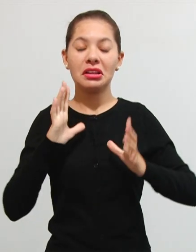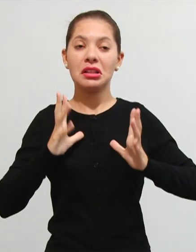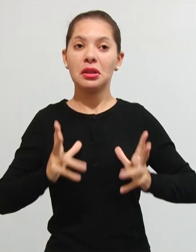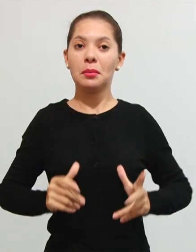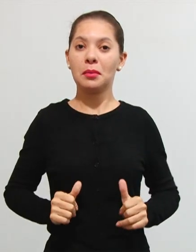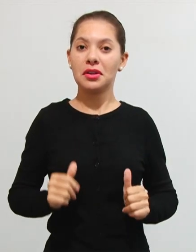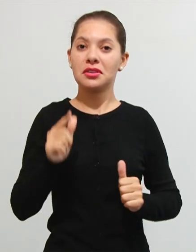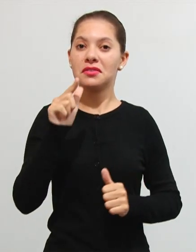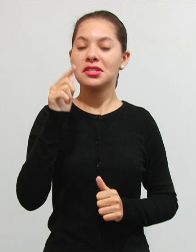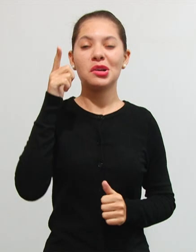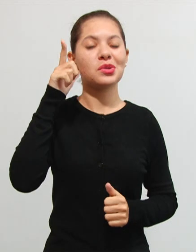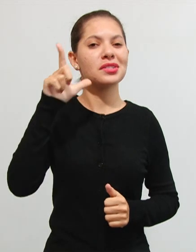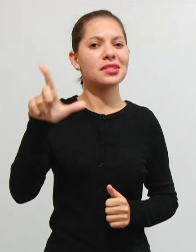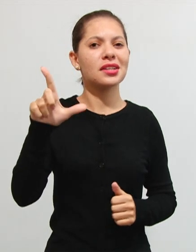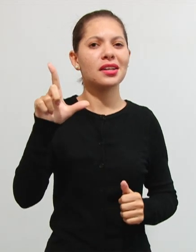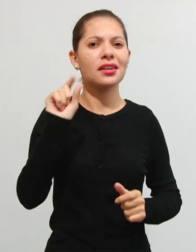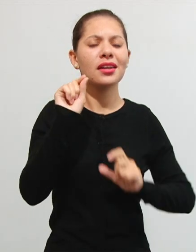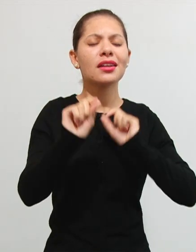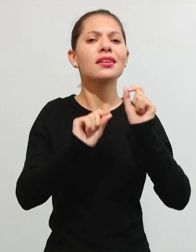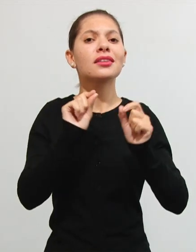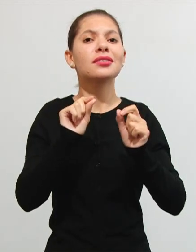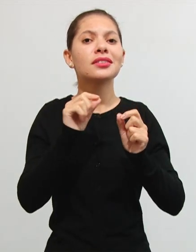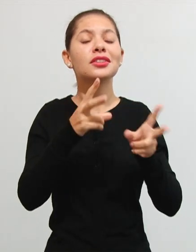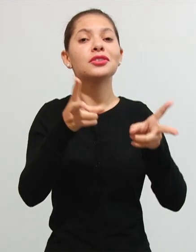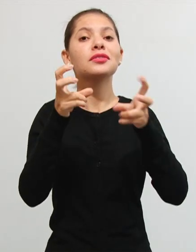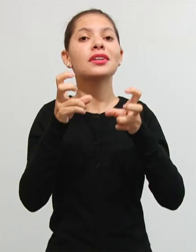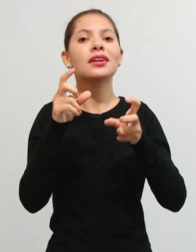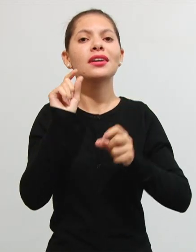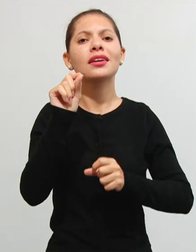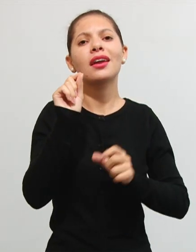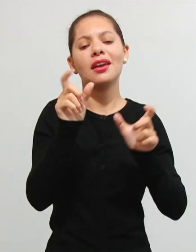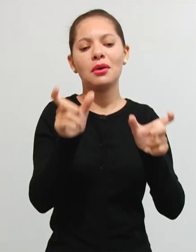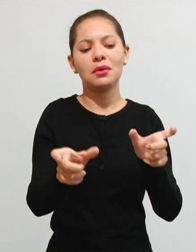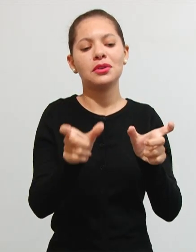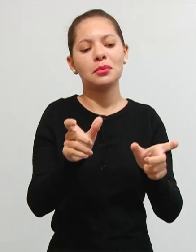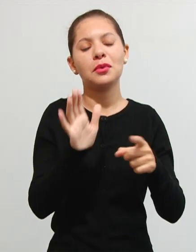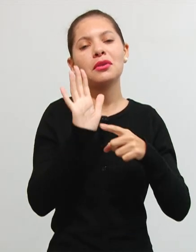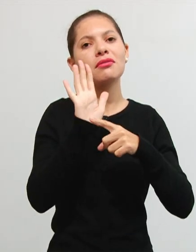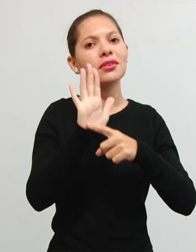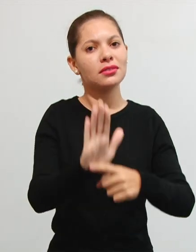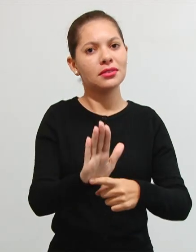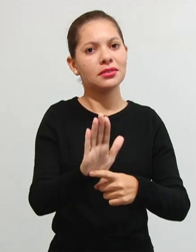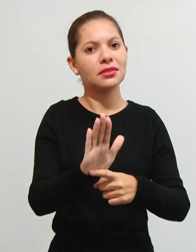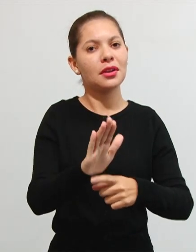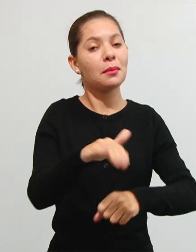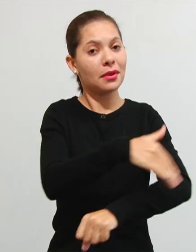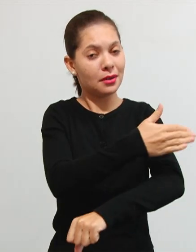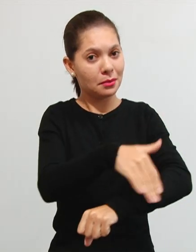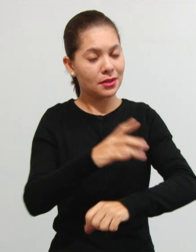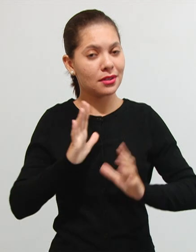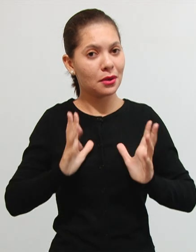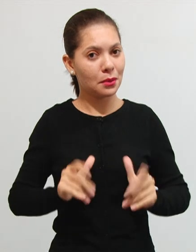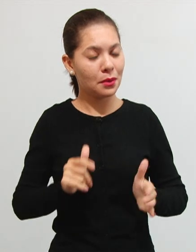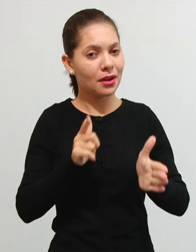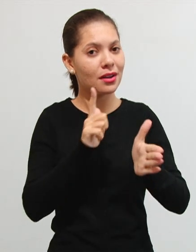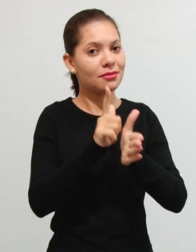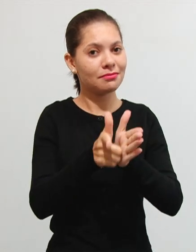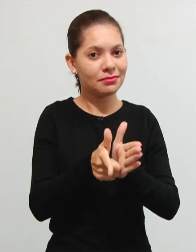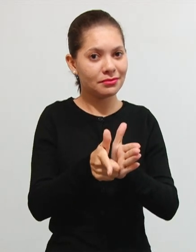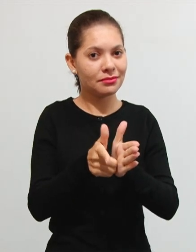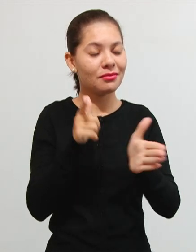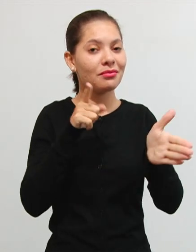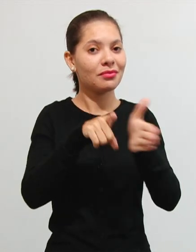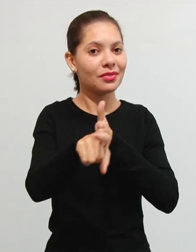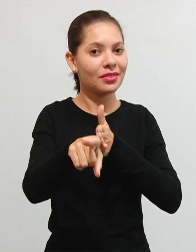consegue determinar quem é o contribuinte que vai ser contemplado pelaquela limpeza da rua? Não,